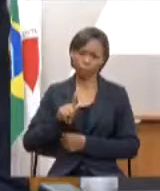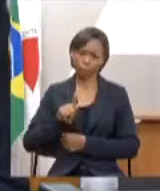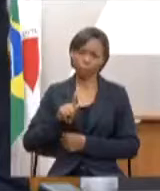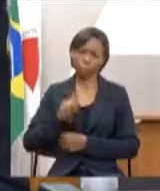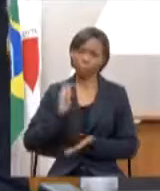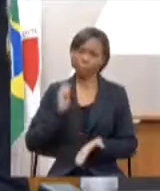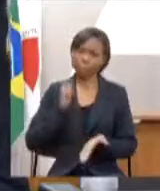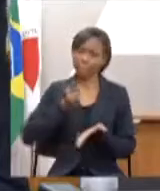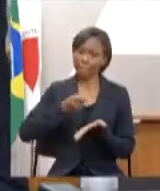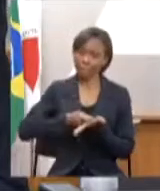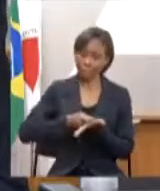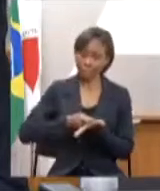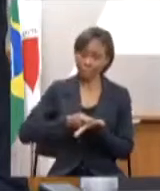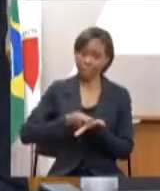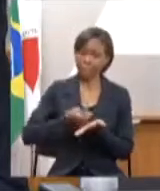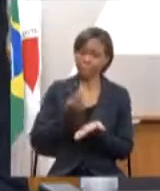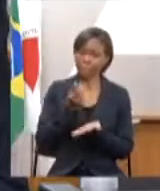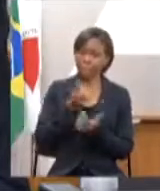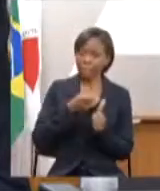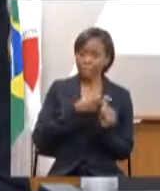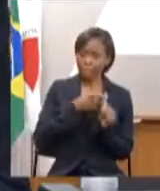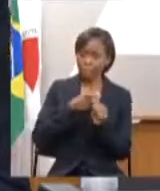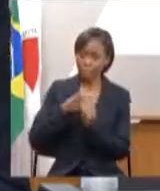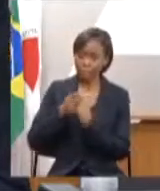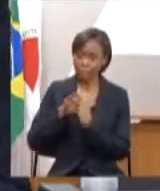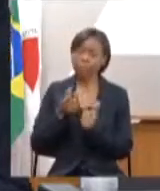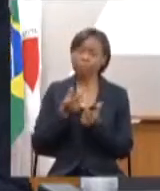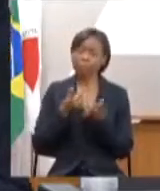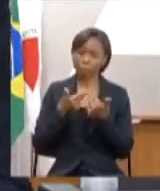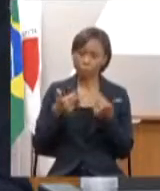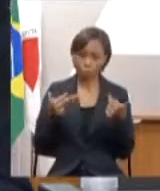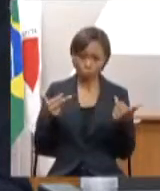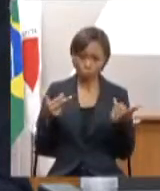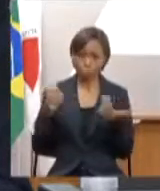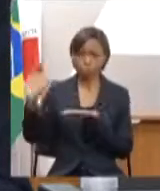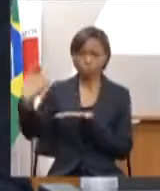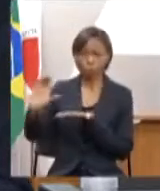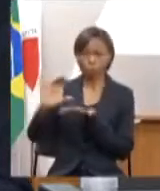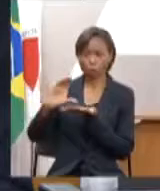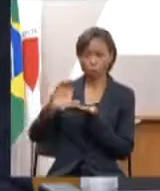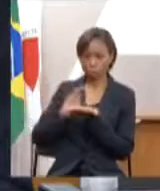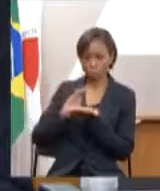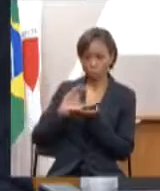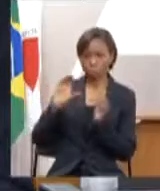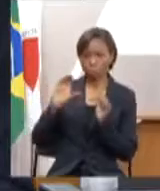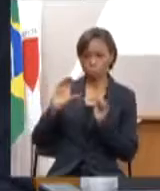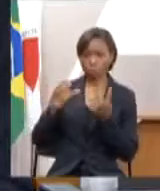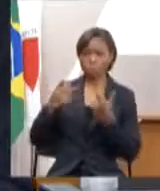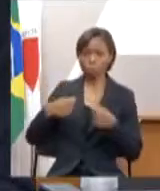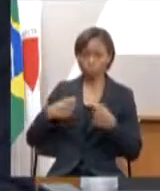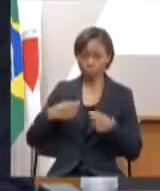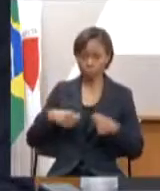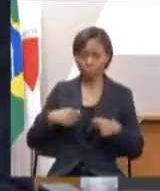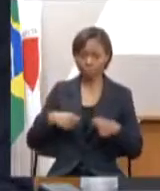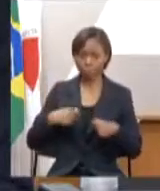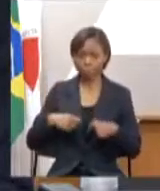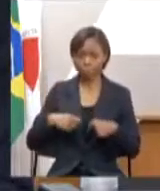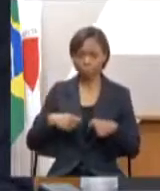compromissos financeiros de uma entrada de recursos isso seria feito através